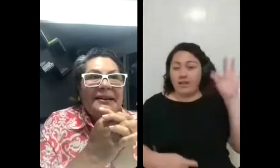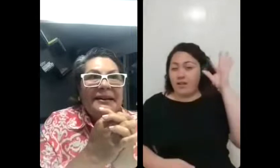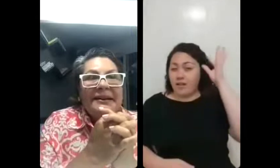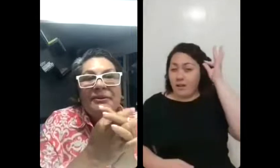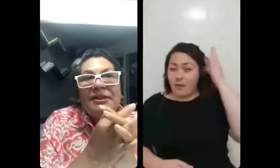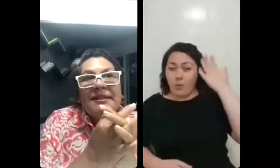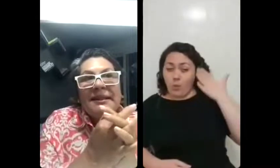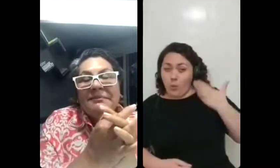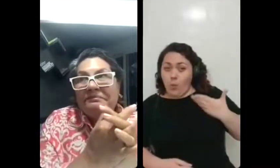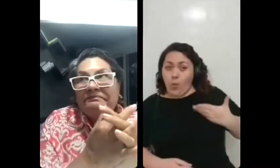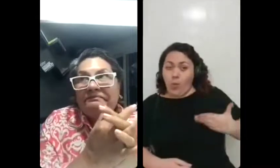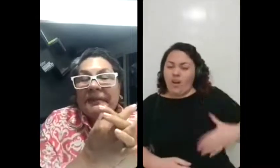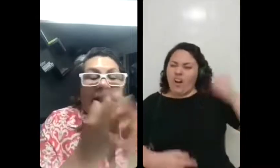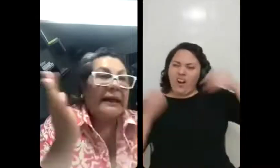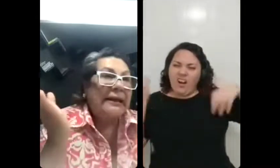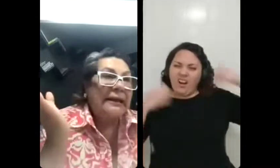eu disse